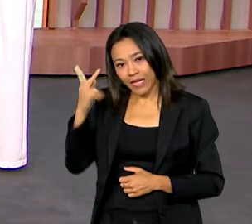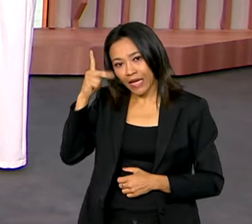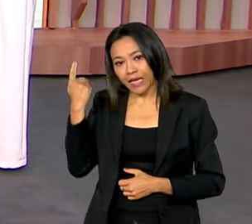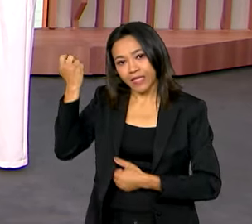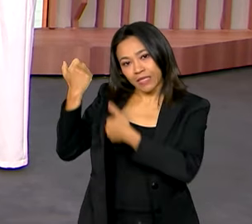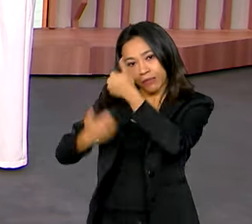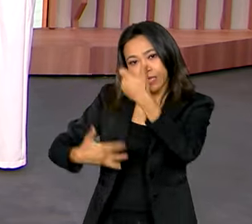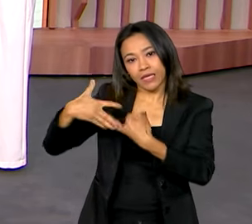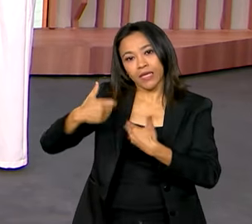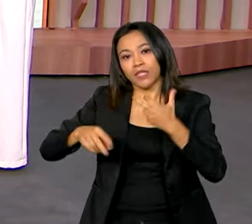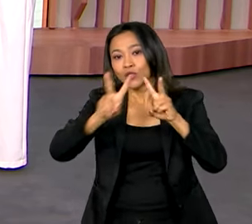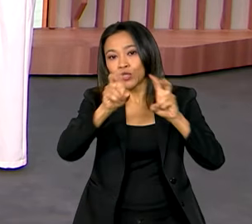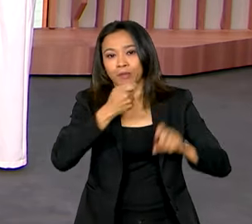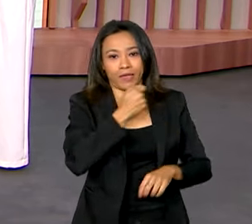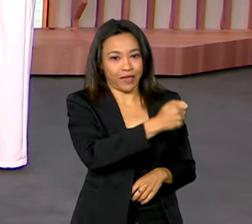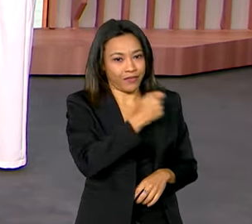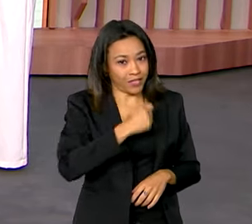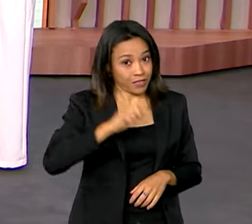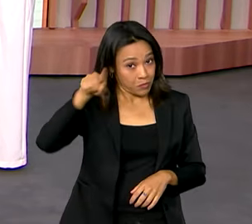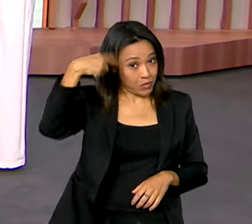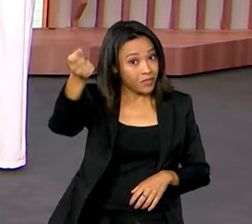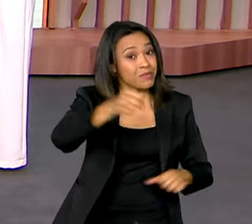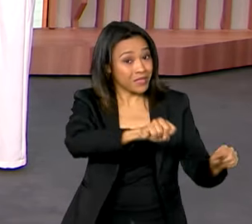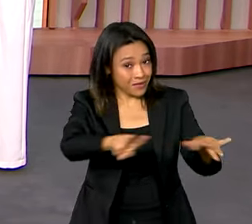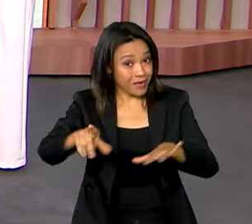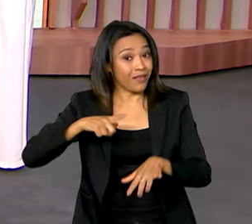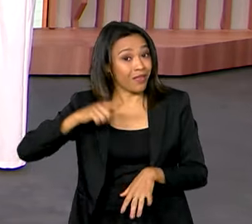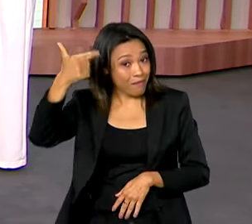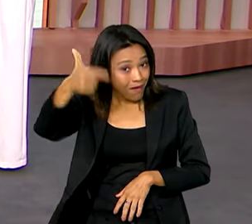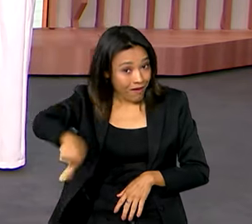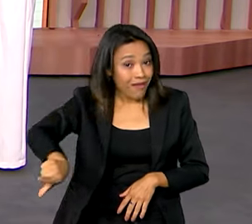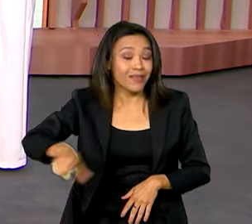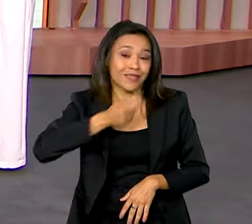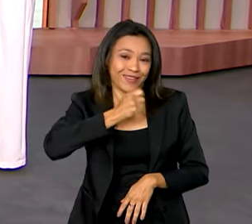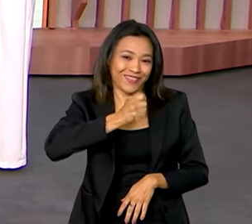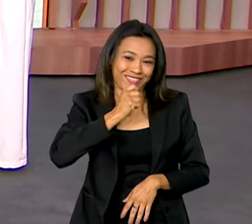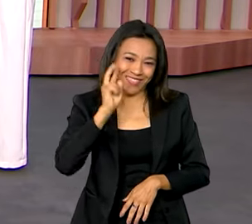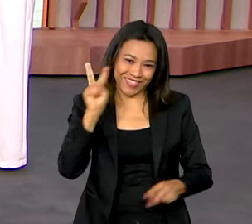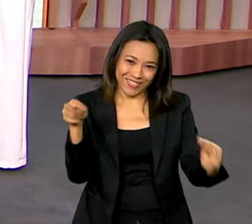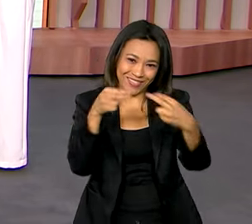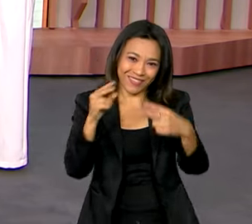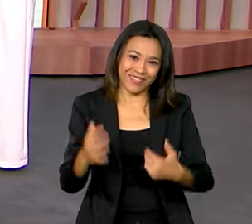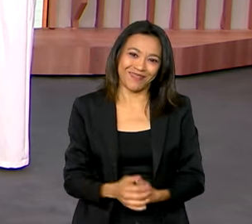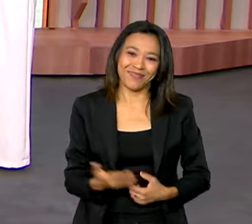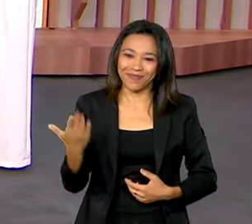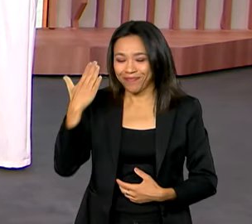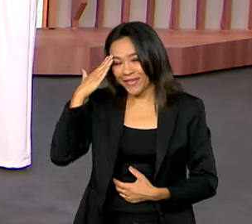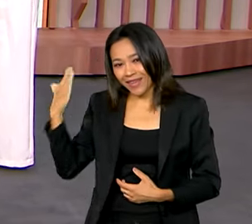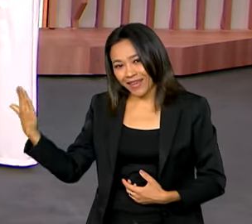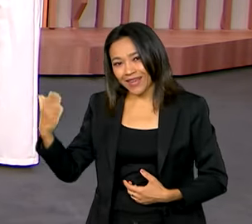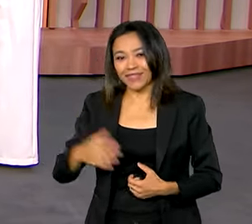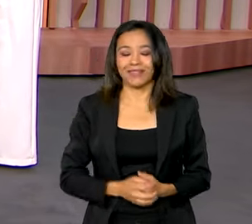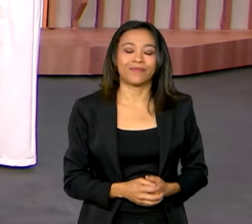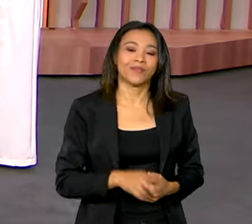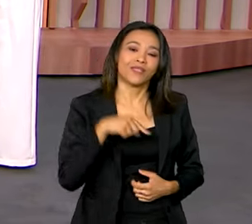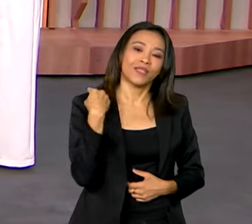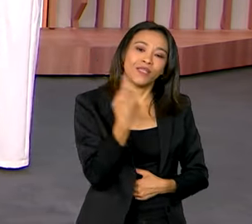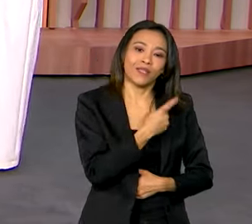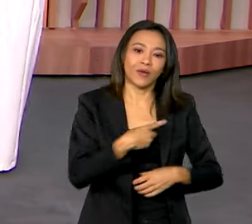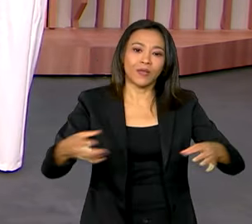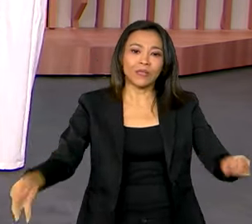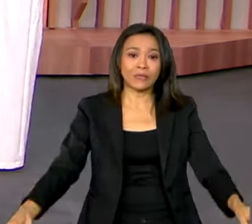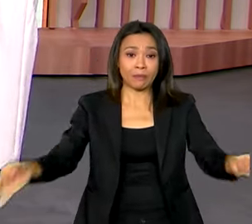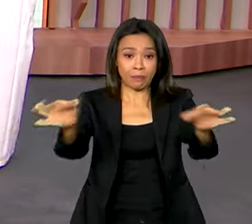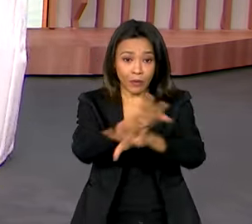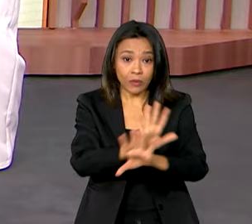do Bom Dia, Ministro. Semana que vem tem mais. Combinado. Semana que vem a gente se vê aqui no Brasil em Dia. Muito obrigada, Karine. E o Brasil em Dia fica